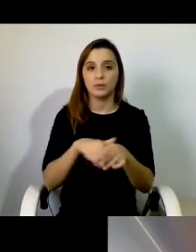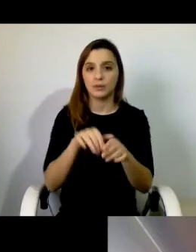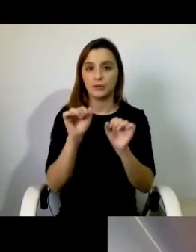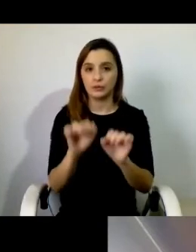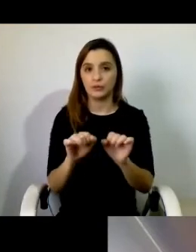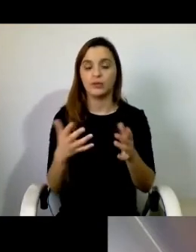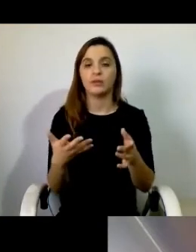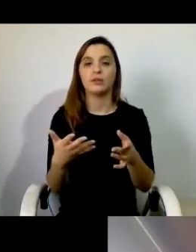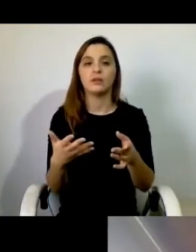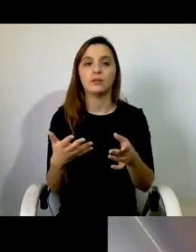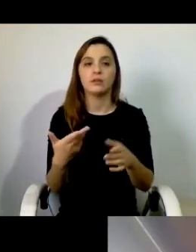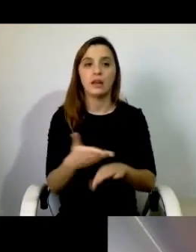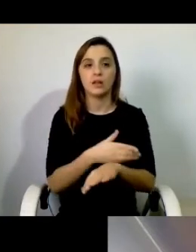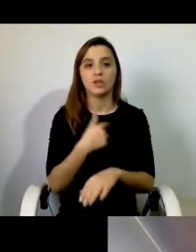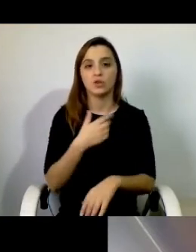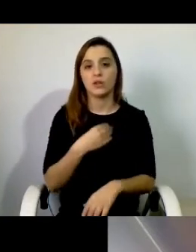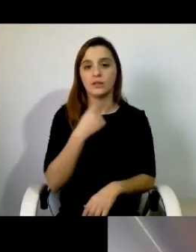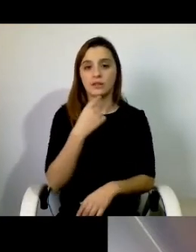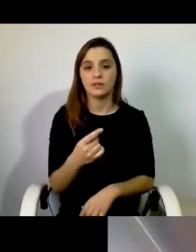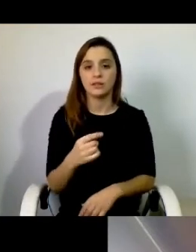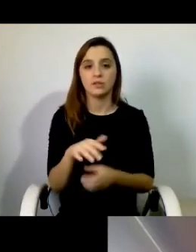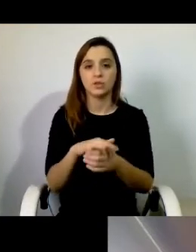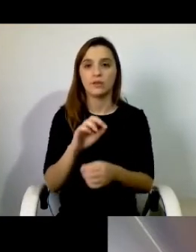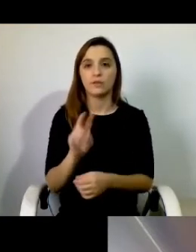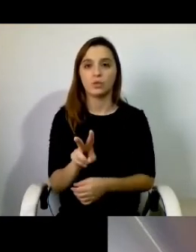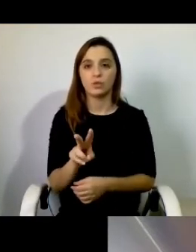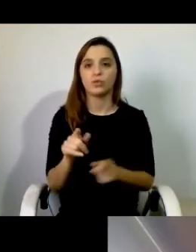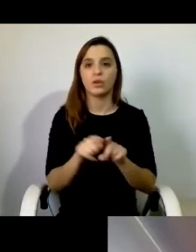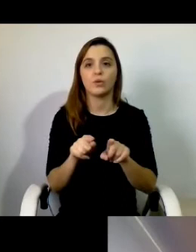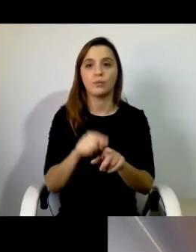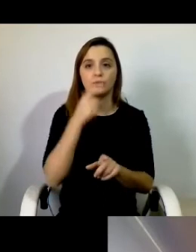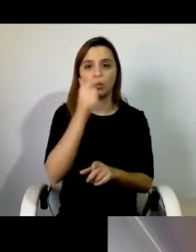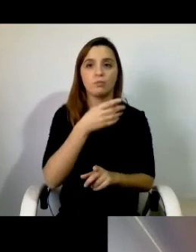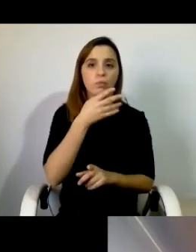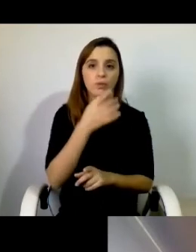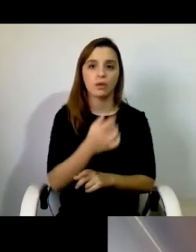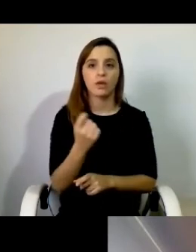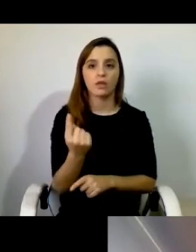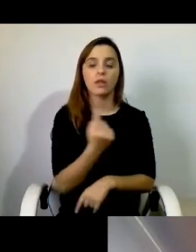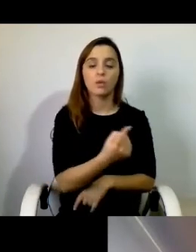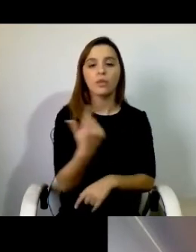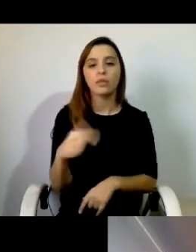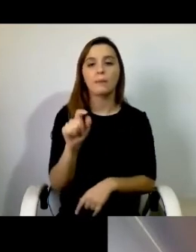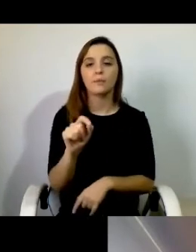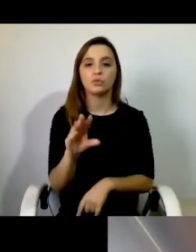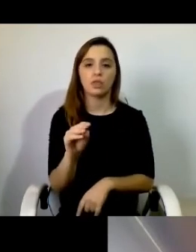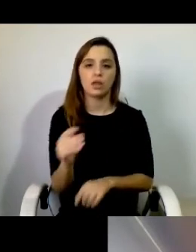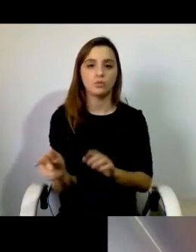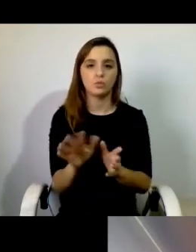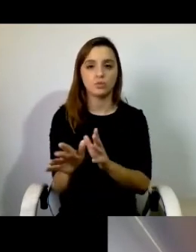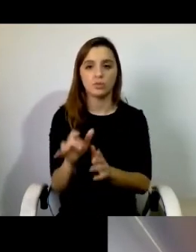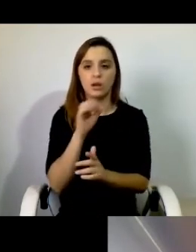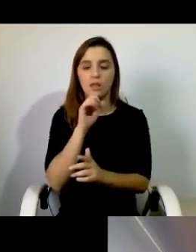de dois pontos que eu queria referir, que não referi, cada orador tem 10 minutos, mais ou menos, para a sua